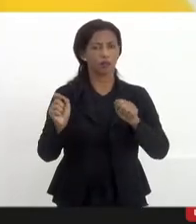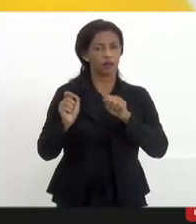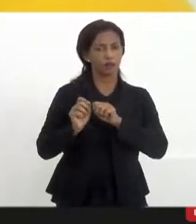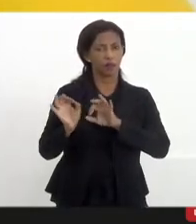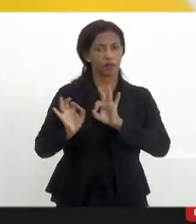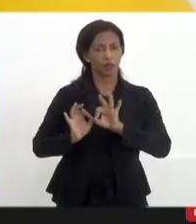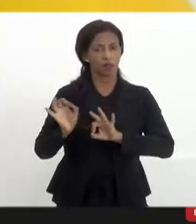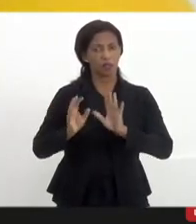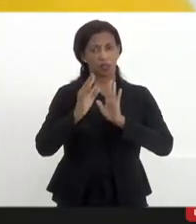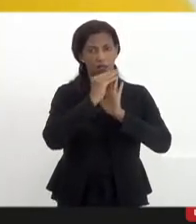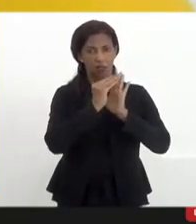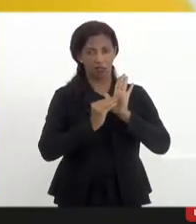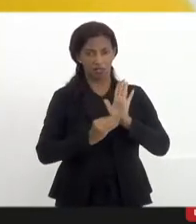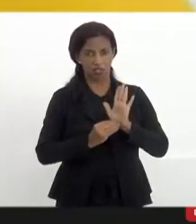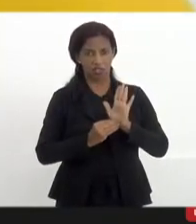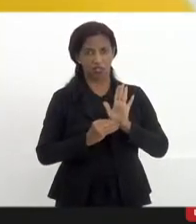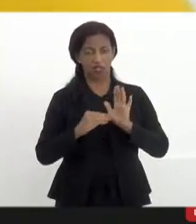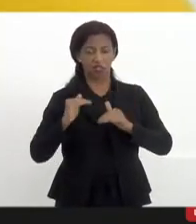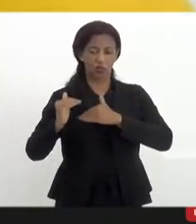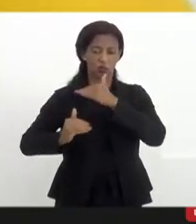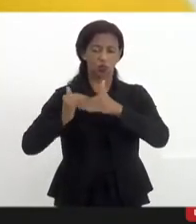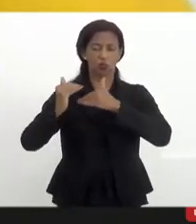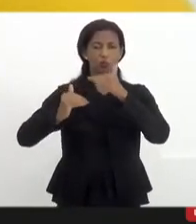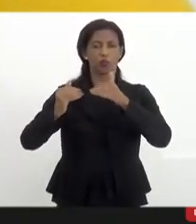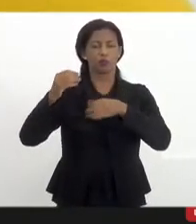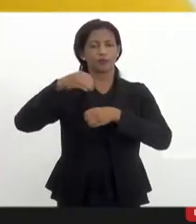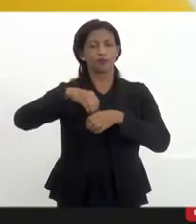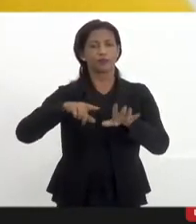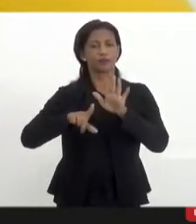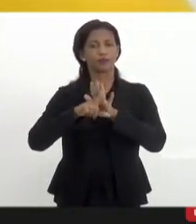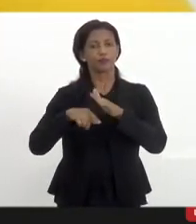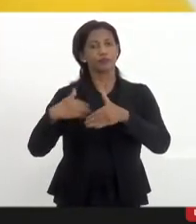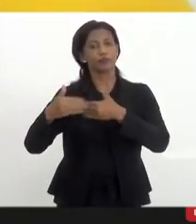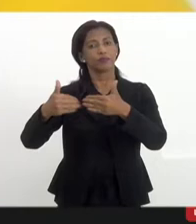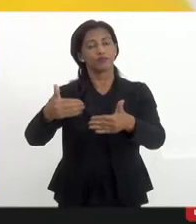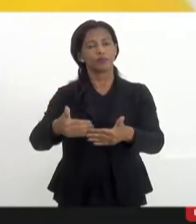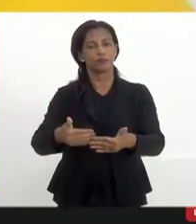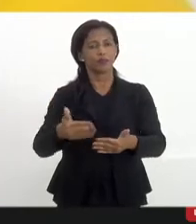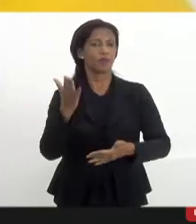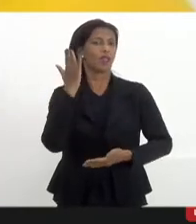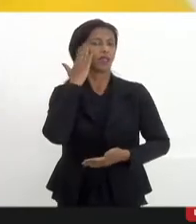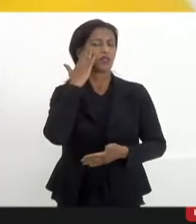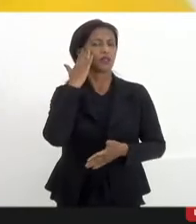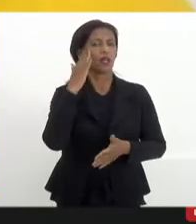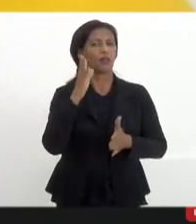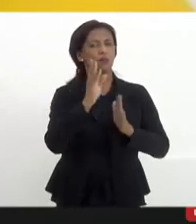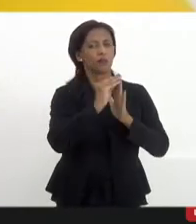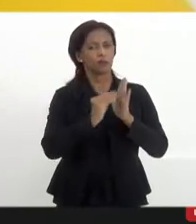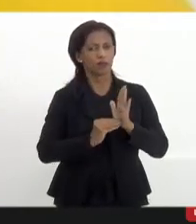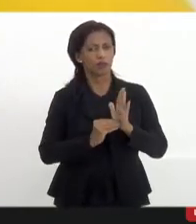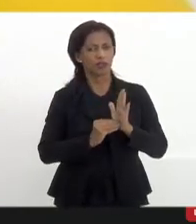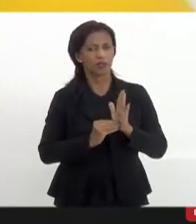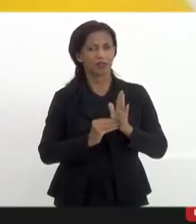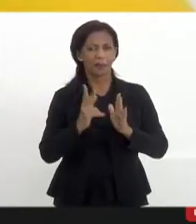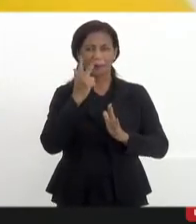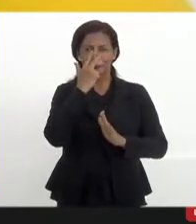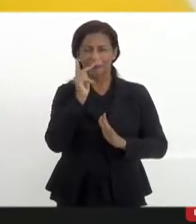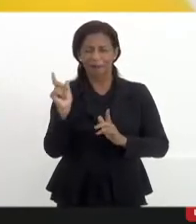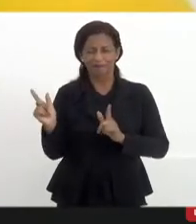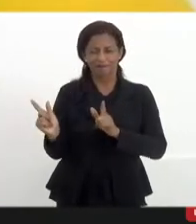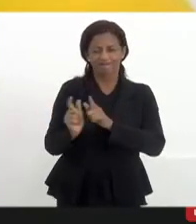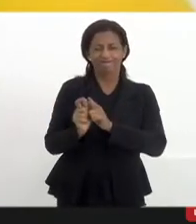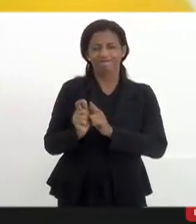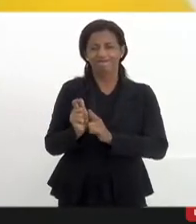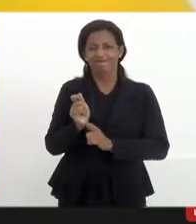essa agenda que a gente pode construir por dentro da LERJ avance. A gente sabe que é uma agenda ainda tímida dentro do